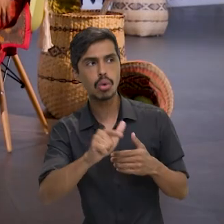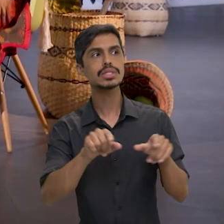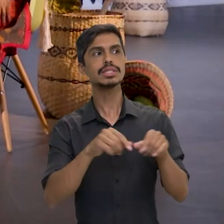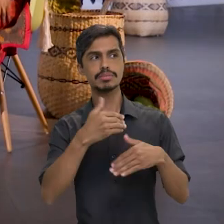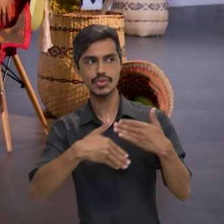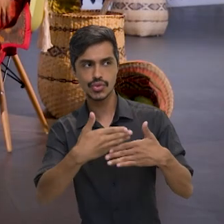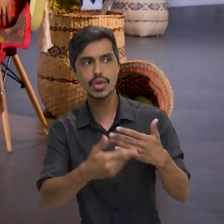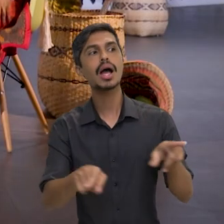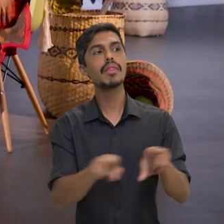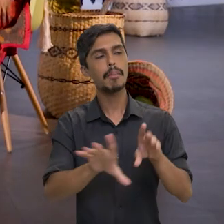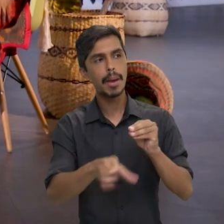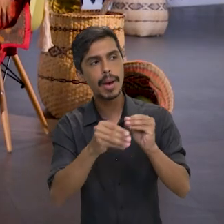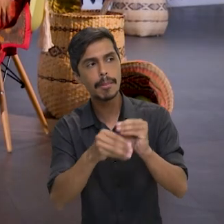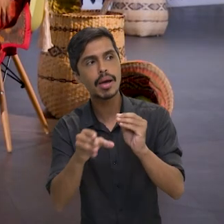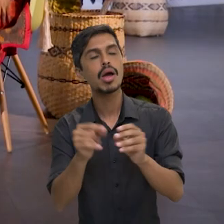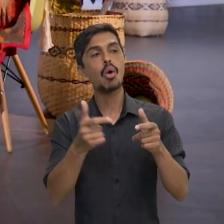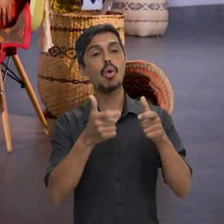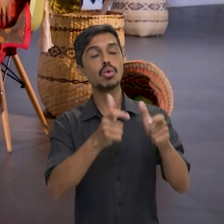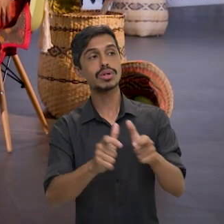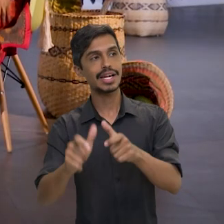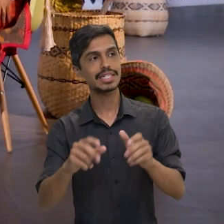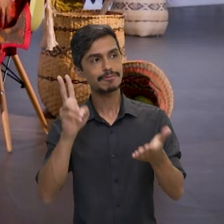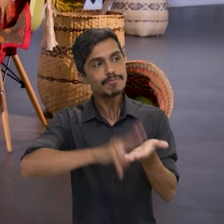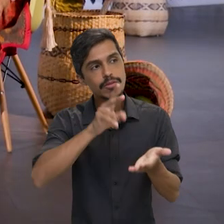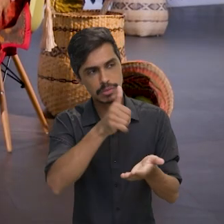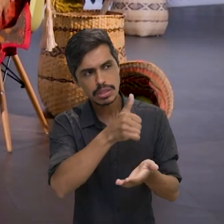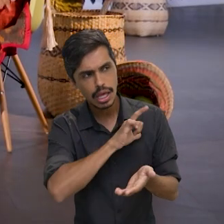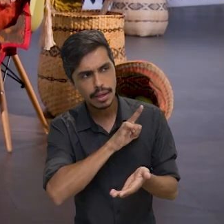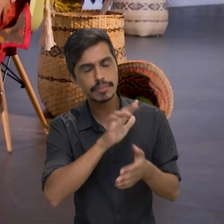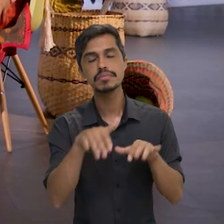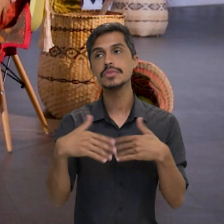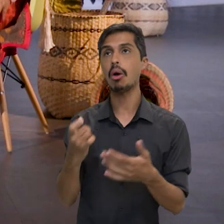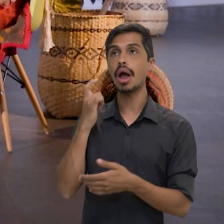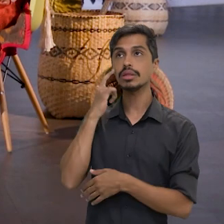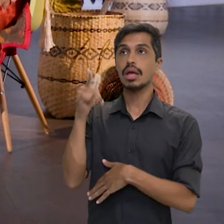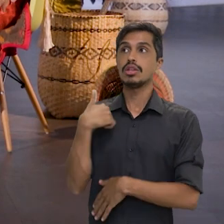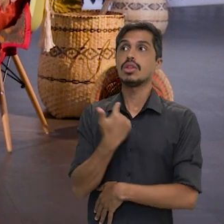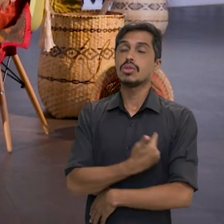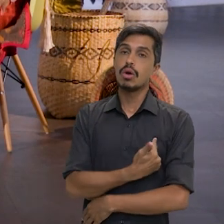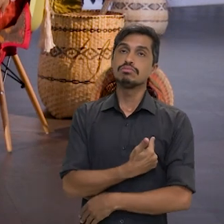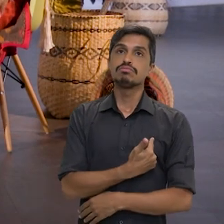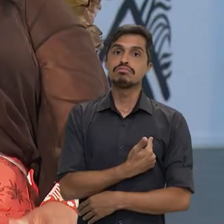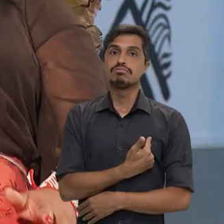continuar esses processos de desintrusão em outras áreas? Olha, a ideia é a gente